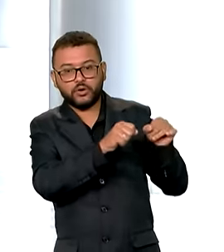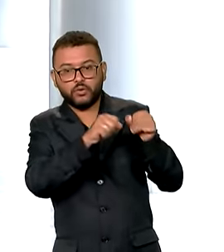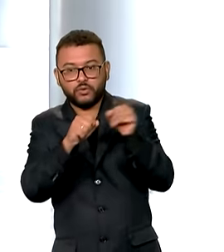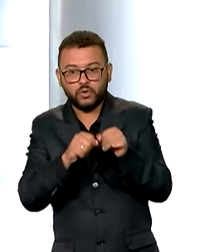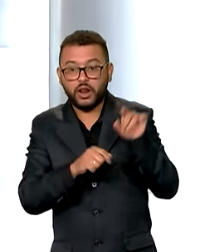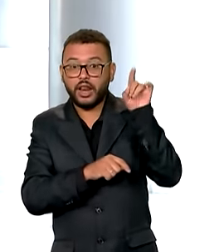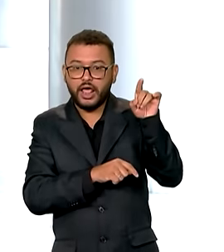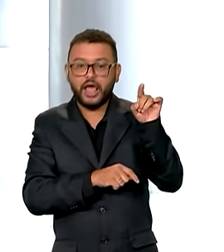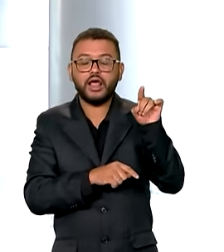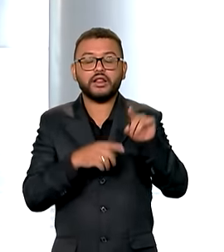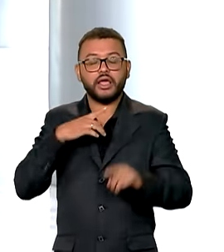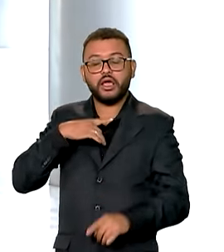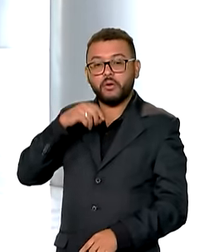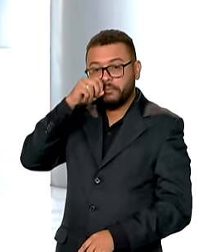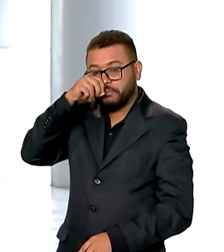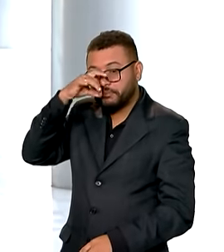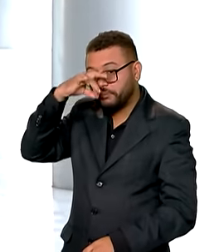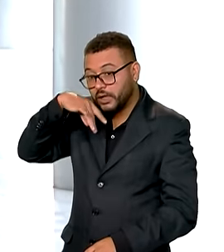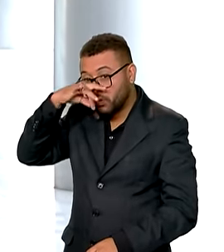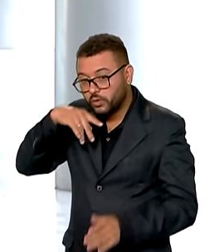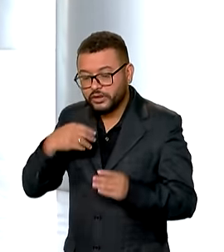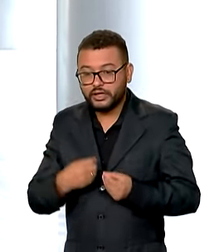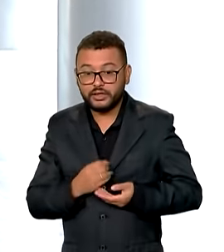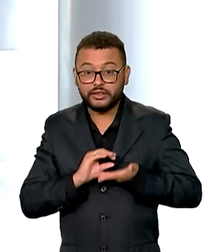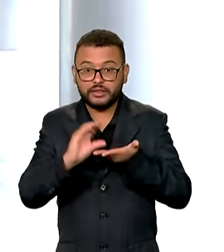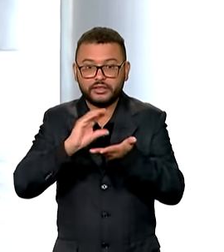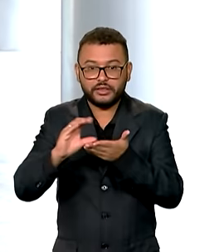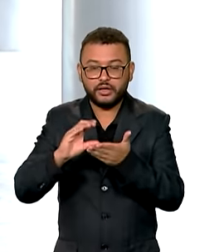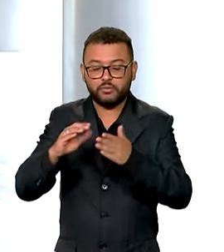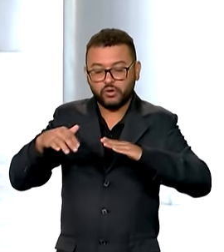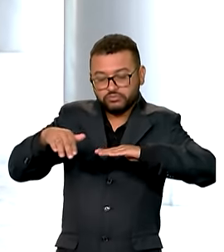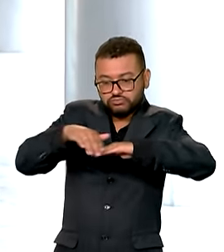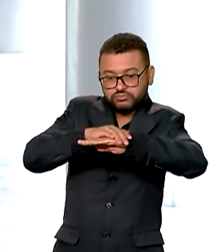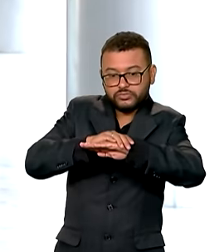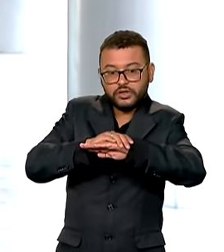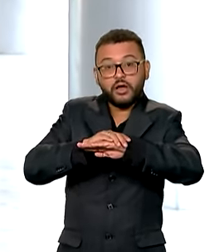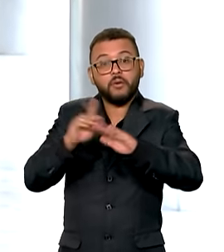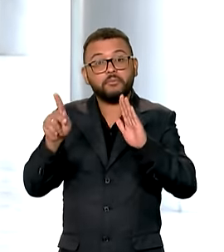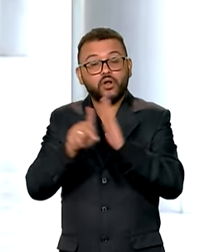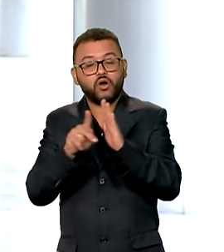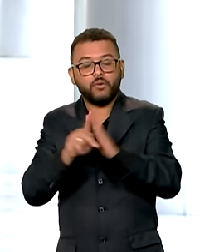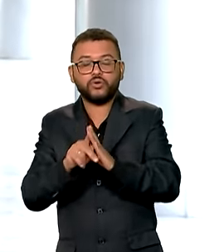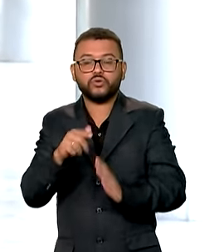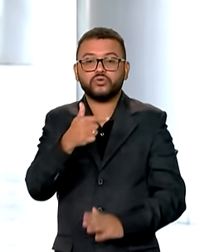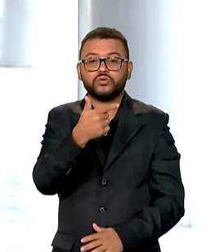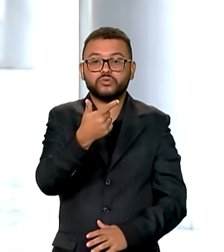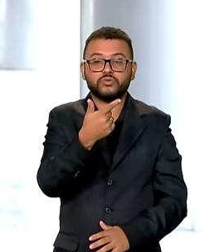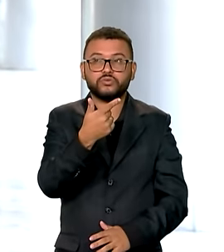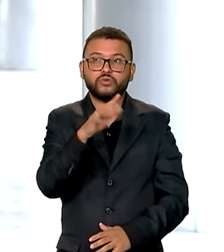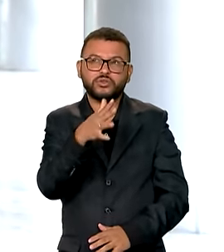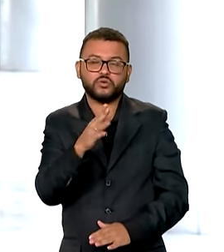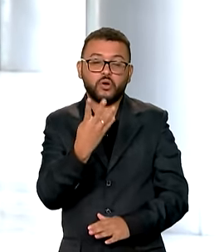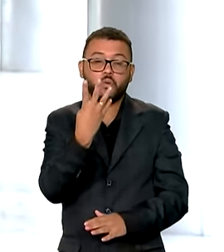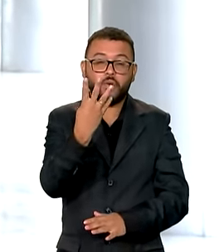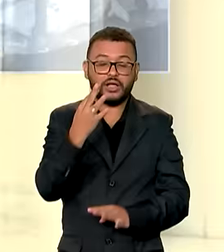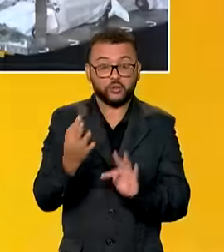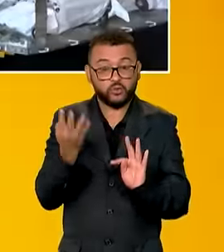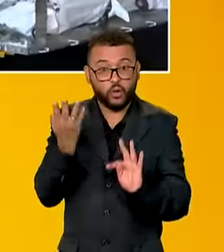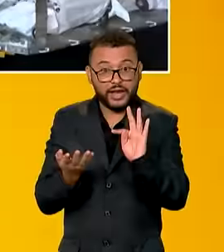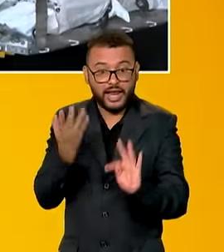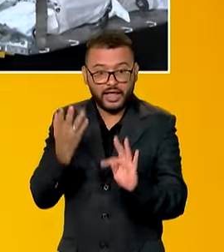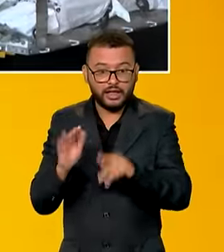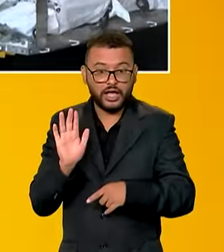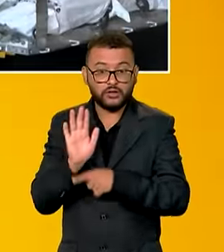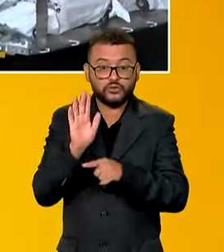o Peru enviou mais de 2.500 botas de PVC de cano longo, totalizando 4 toneladas de ajuda